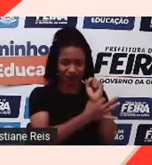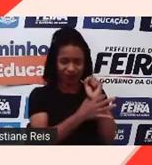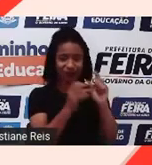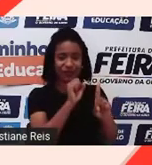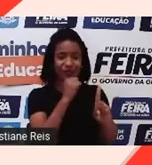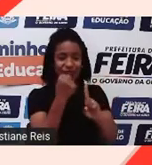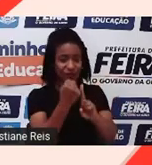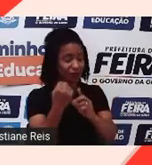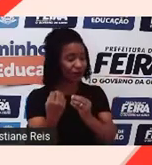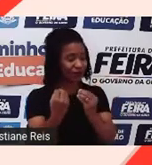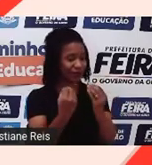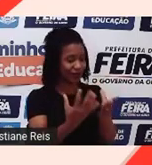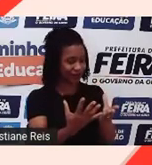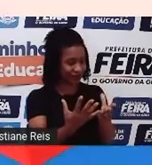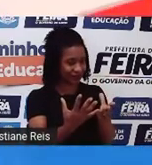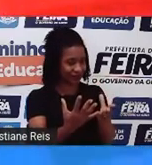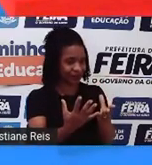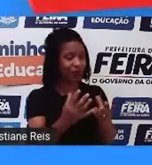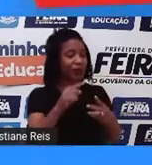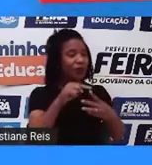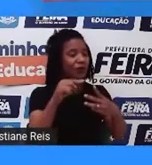qual é o caminho mais seguro?